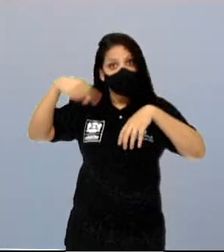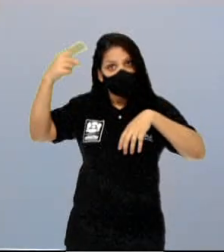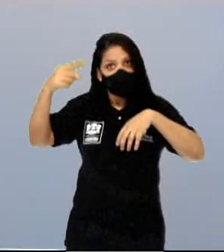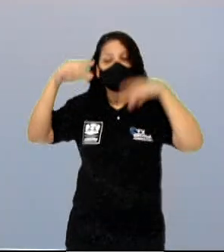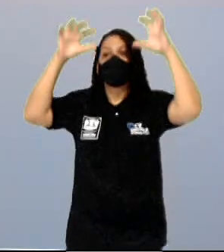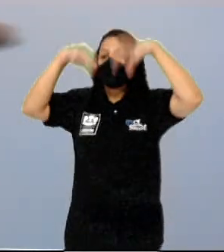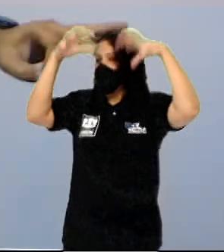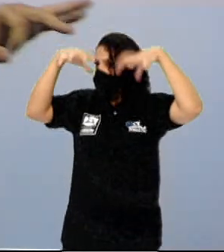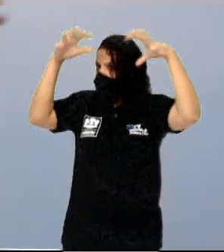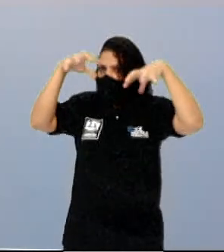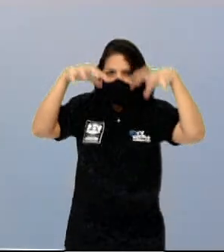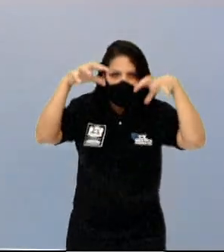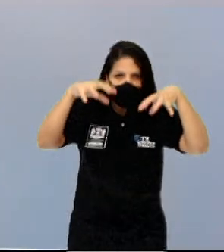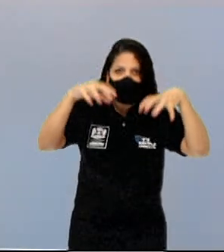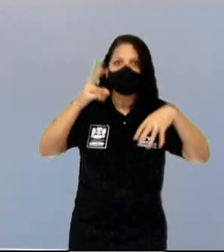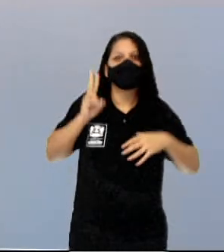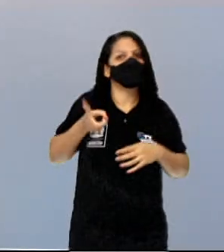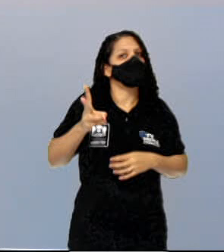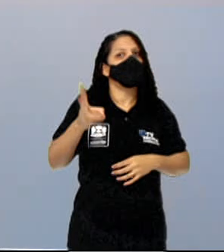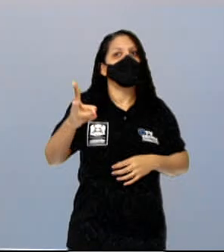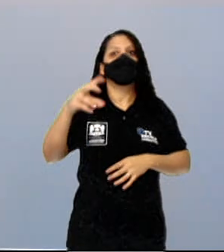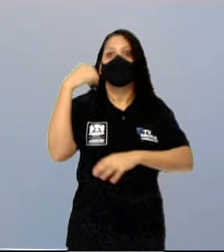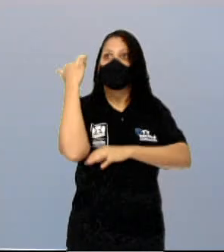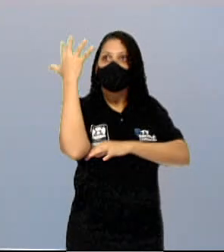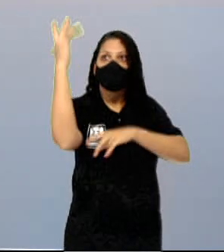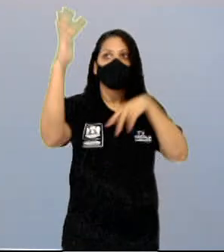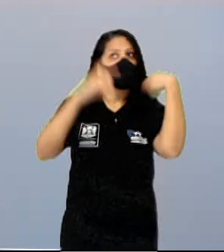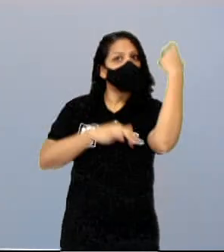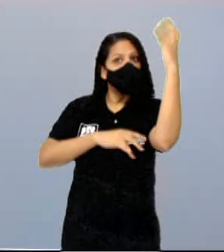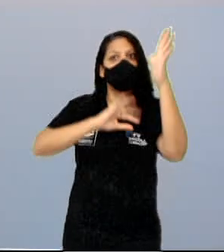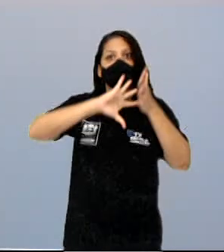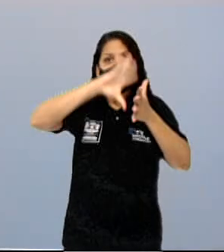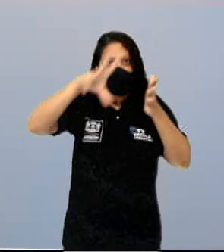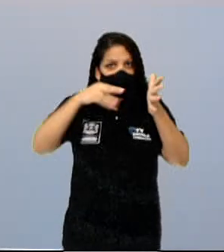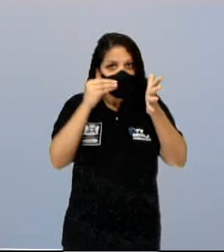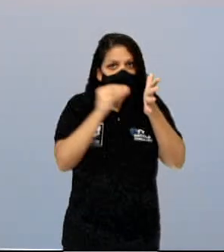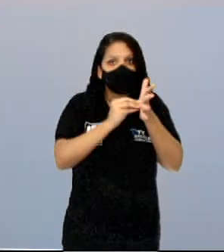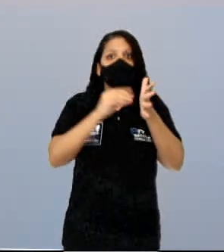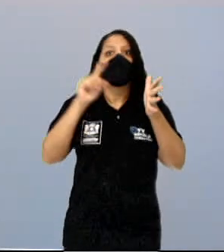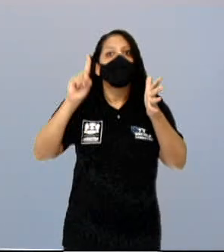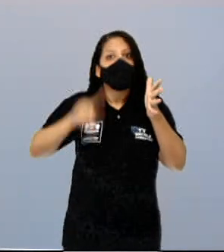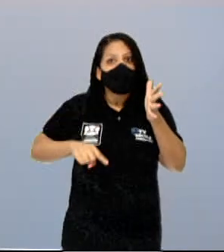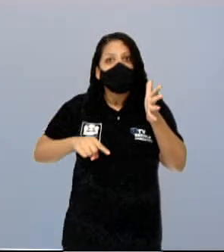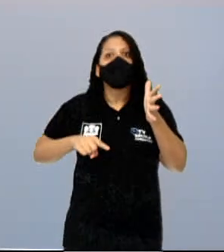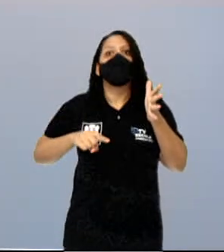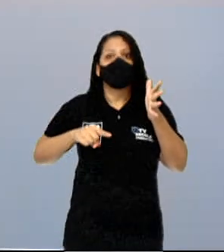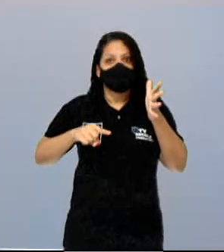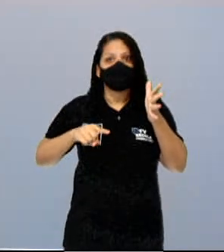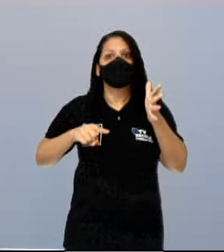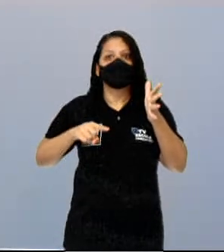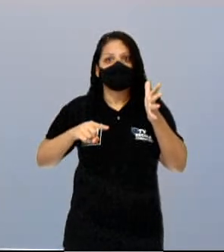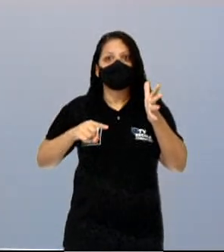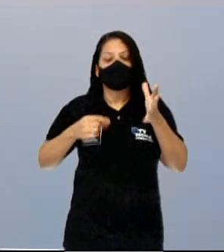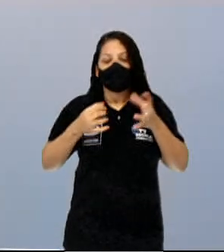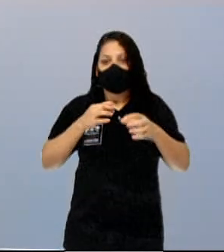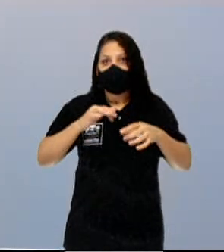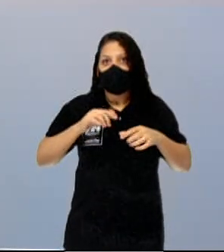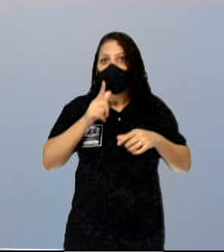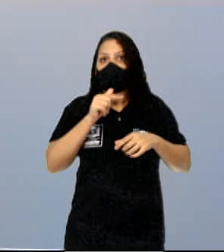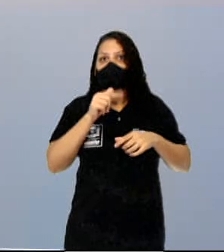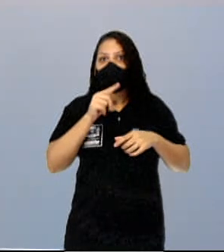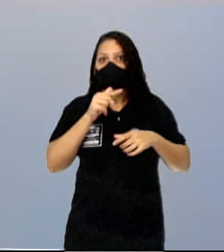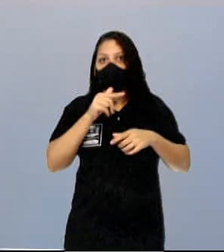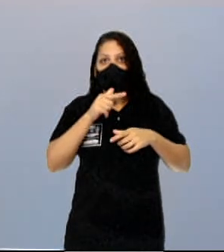Pois é, a Amazônia é essa. Uma floresta extremamente úmida, localizada naquela região equatorial.